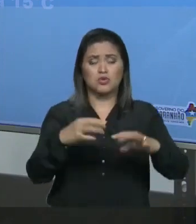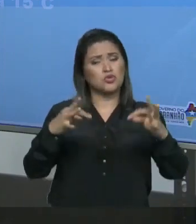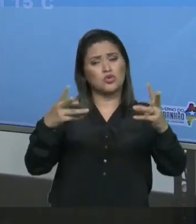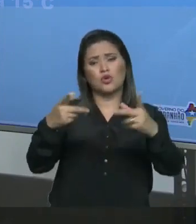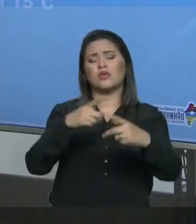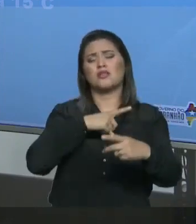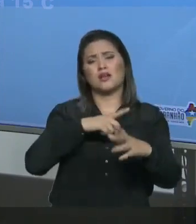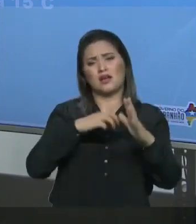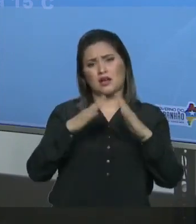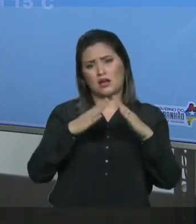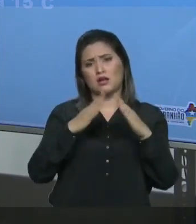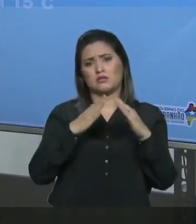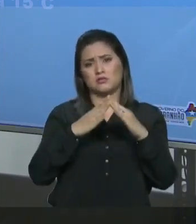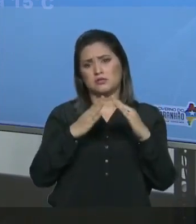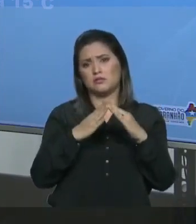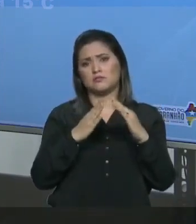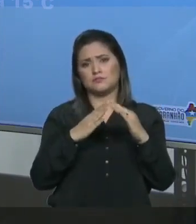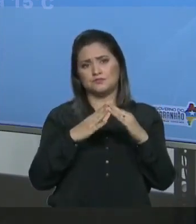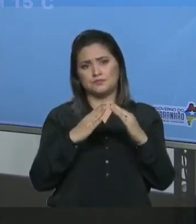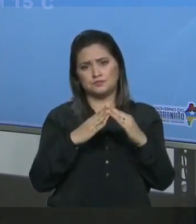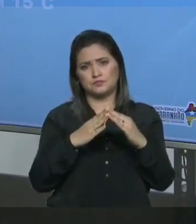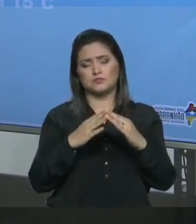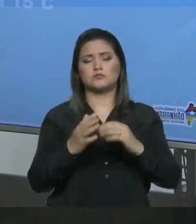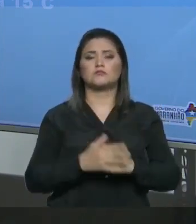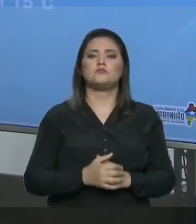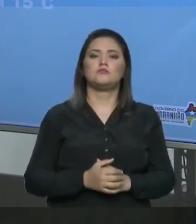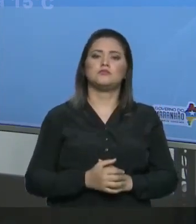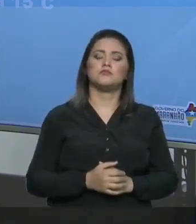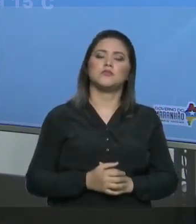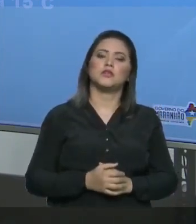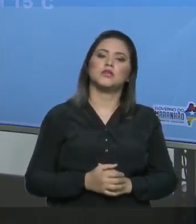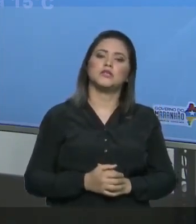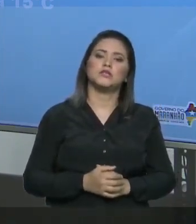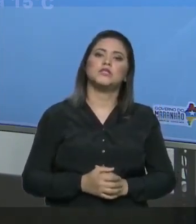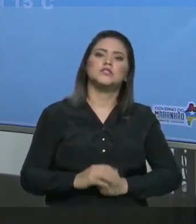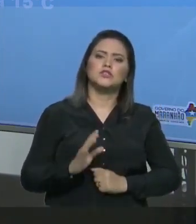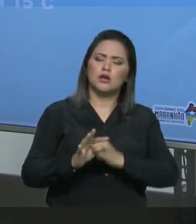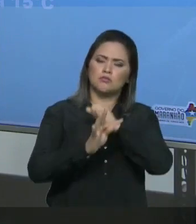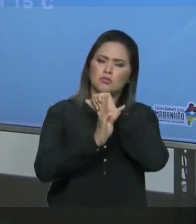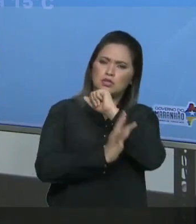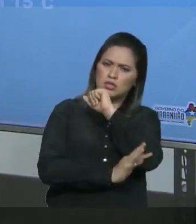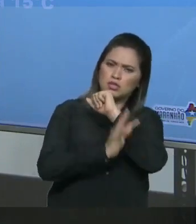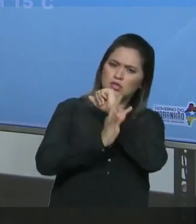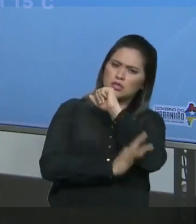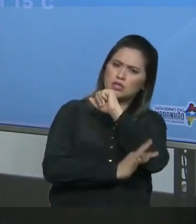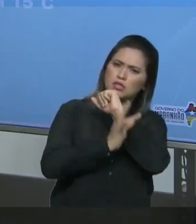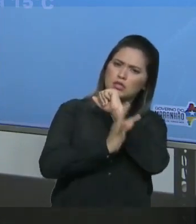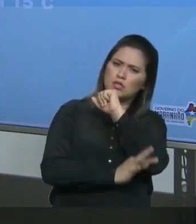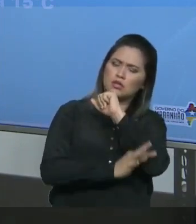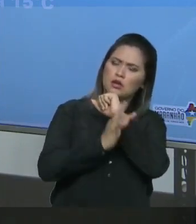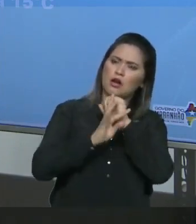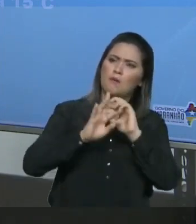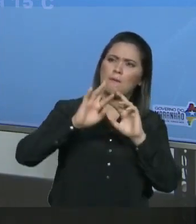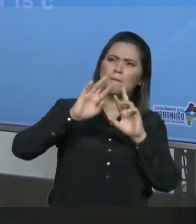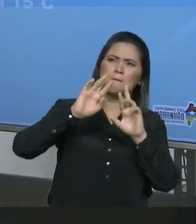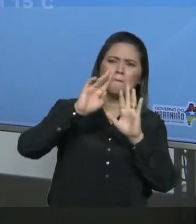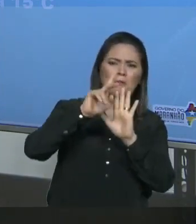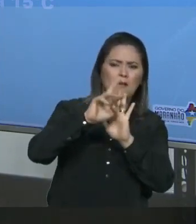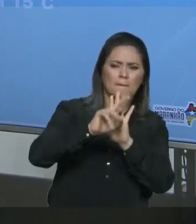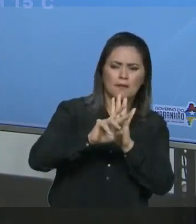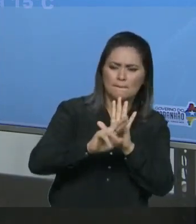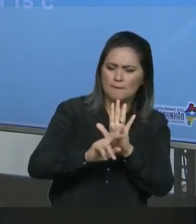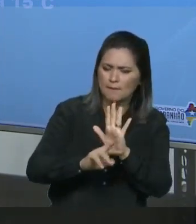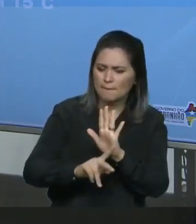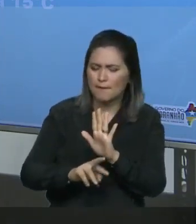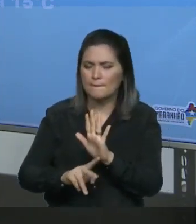casa Experimentalmente Em várias temperaturas Foi medido Foi A quantidade máxima Que aquele soluto